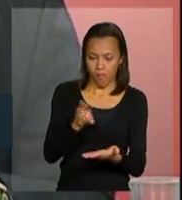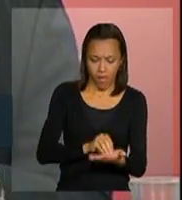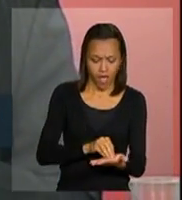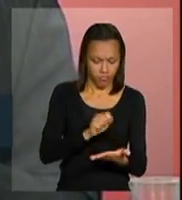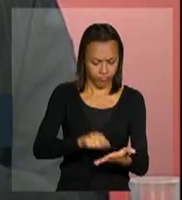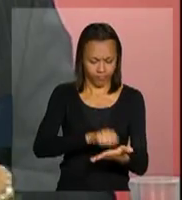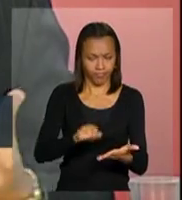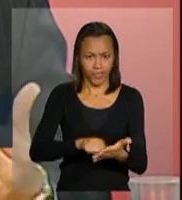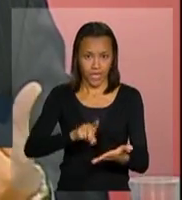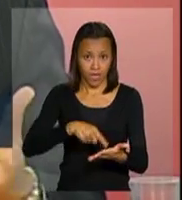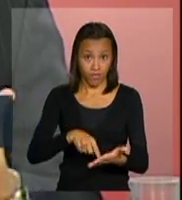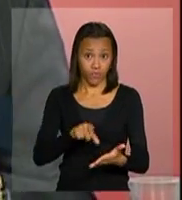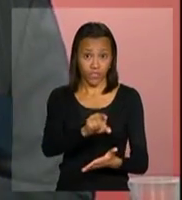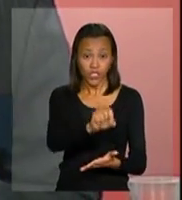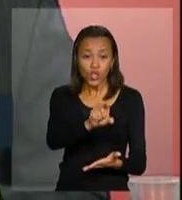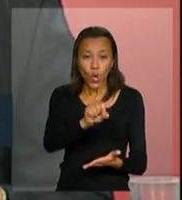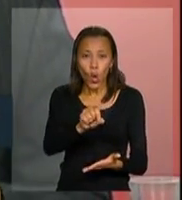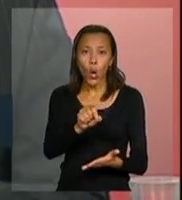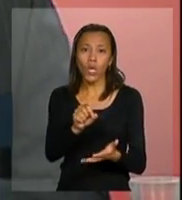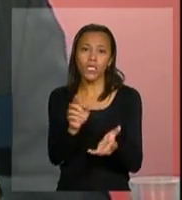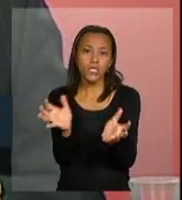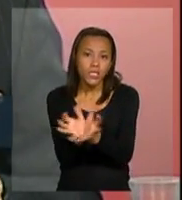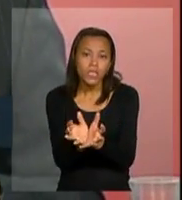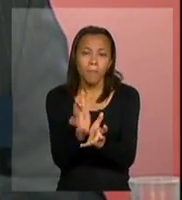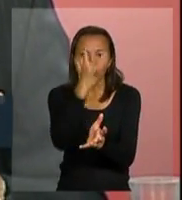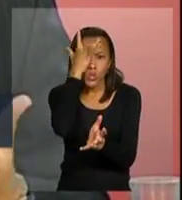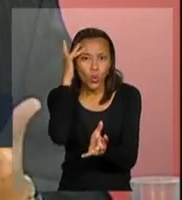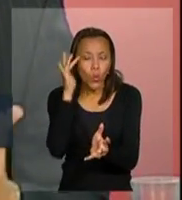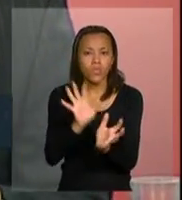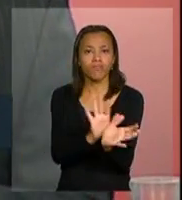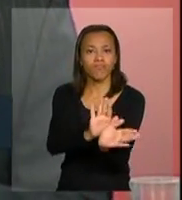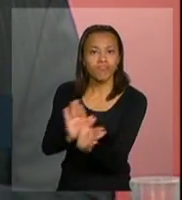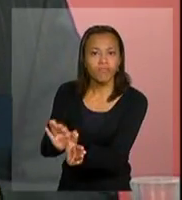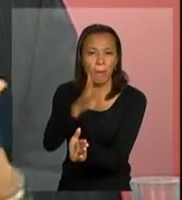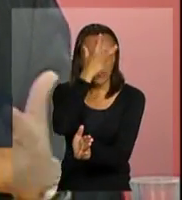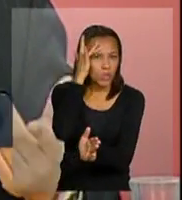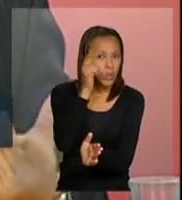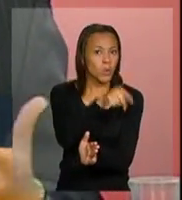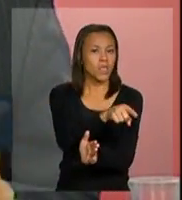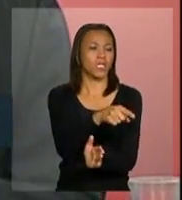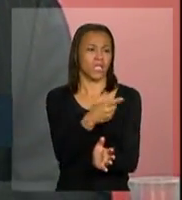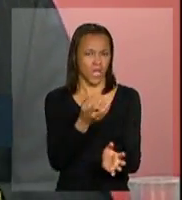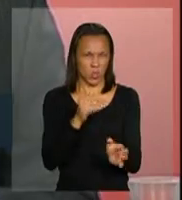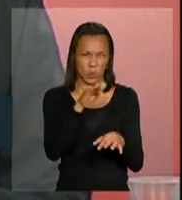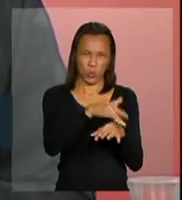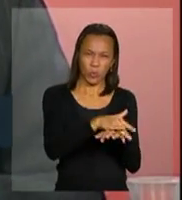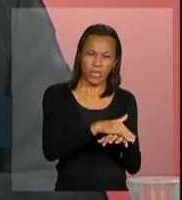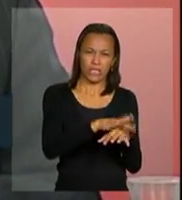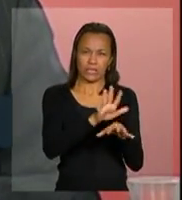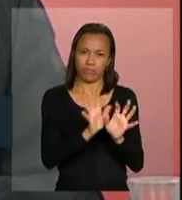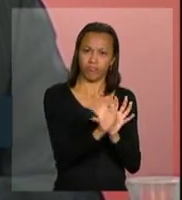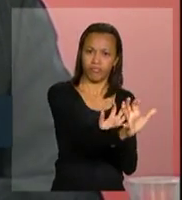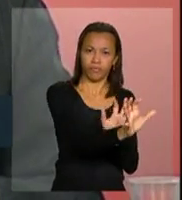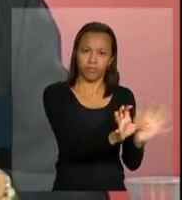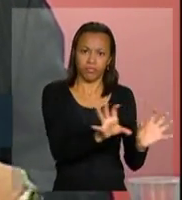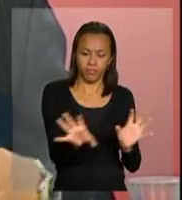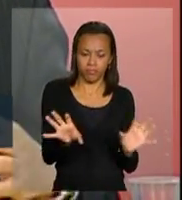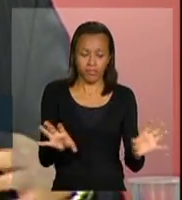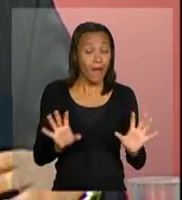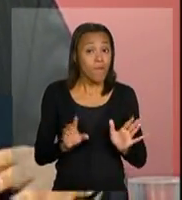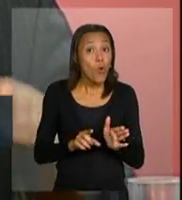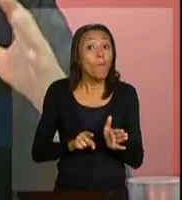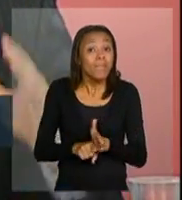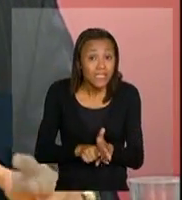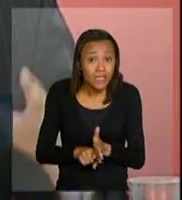antirretroviral, que você seleciona um paciente, exclui paciente que está avançado, exclui comorbidade, exclui outras situações. Aqui nós estamos